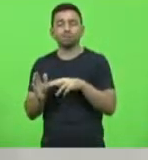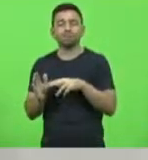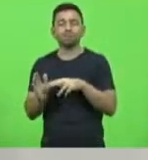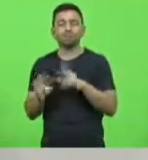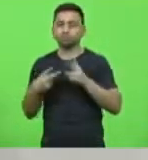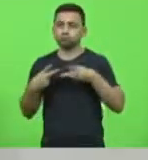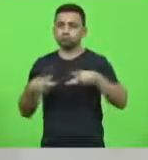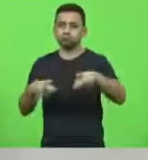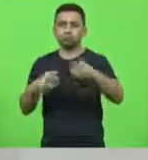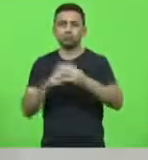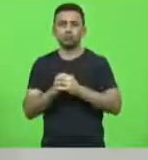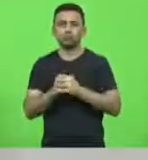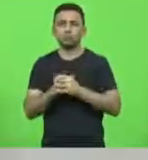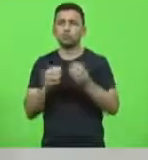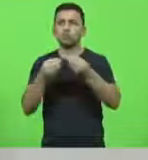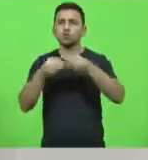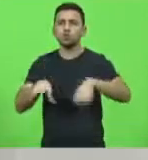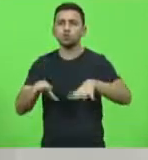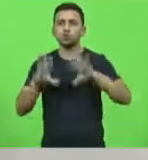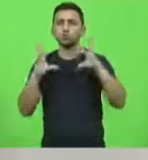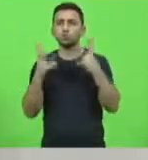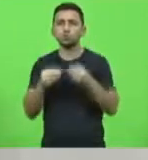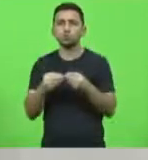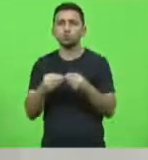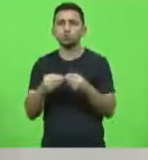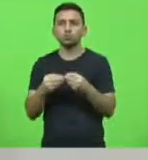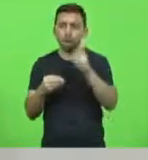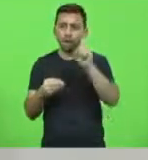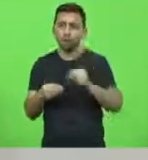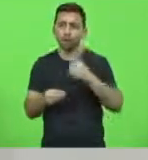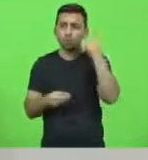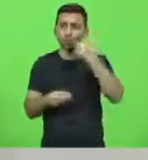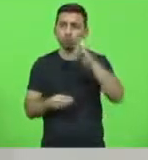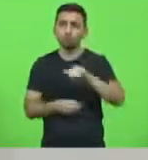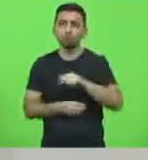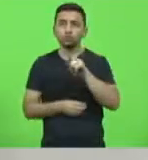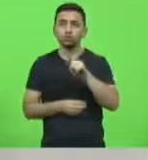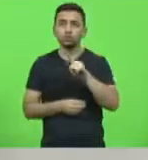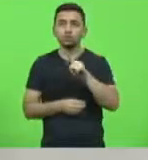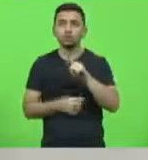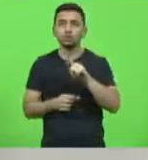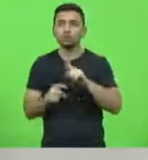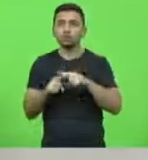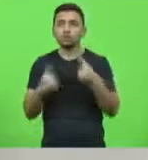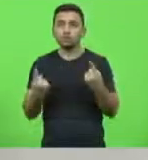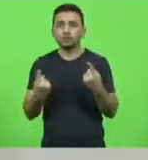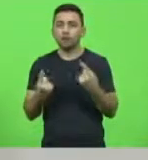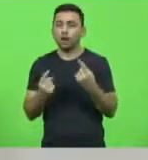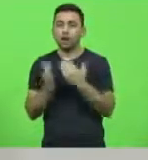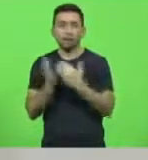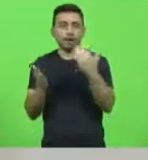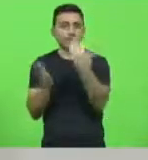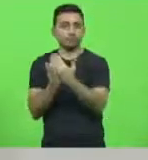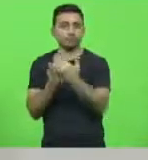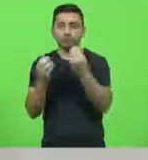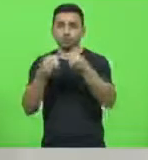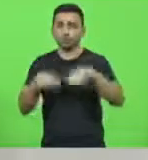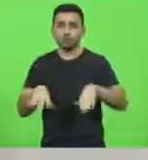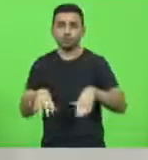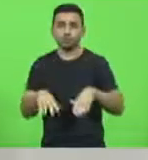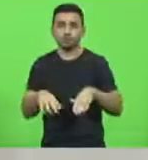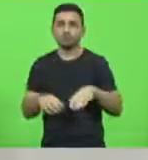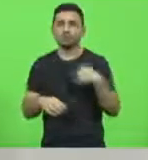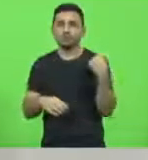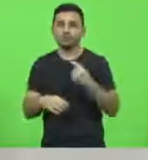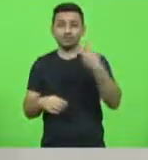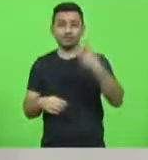O único prejudicado nisso tudo é o deputado Júlio, ou seja, o maior prejudicado. Agora estamos no